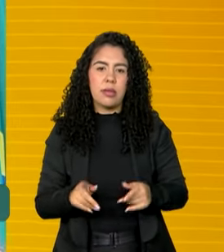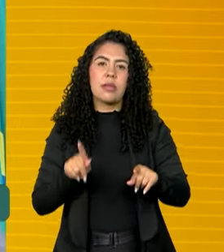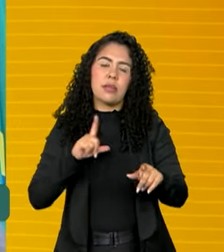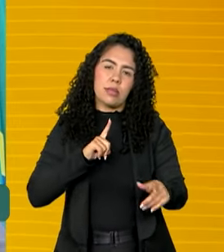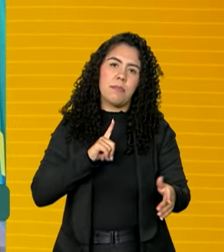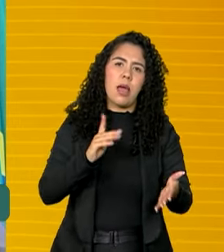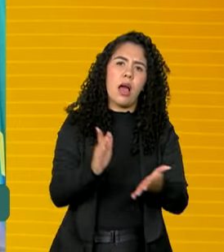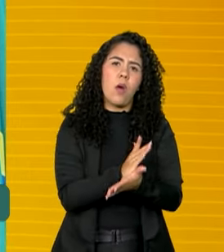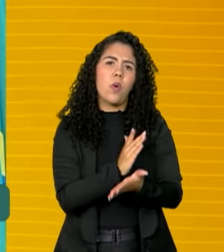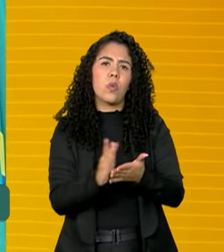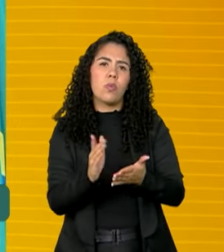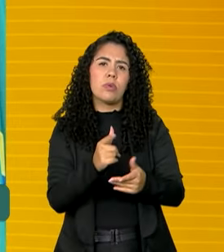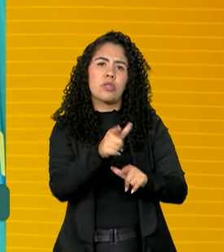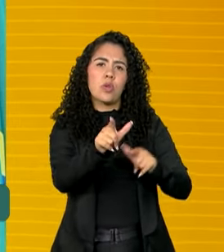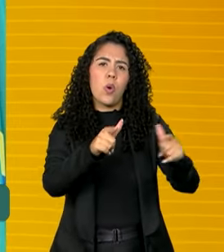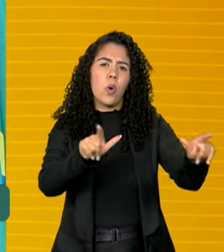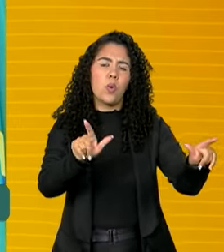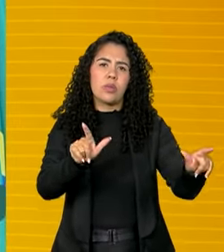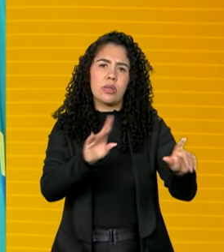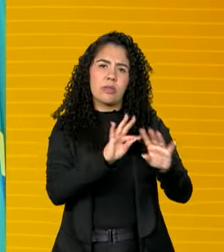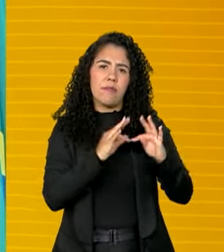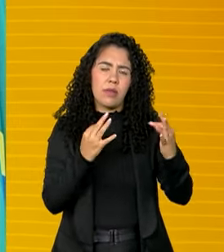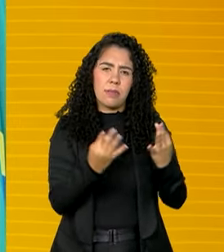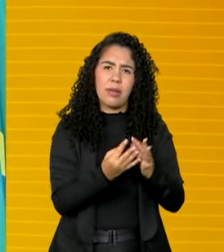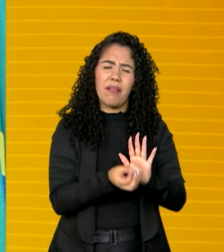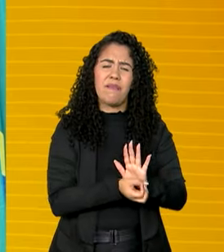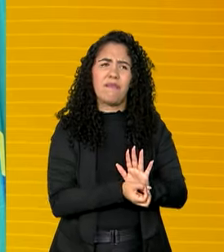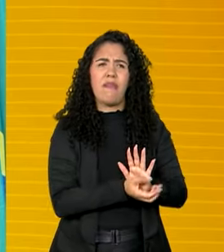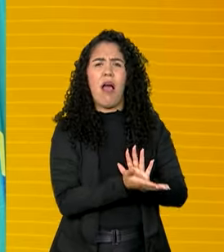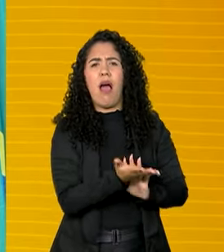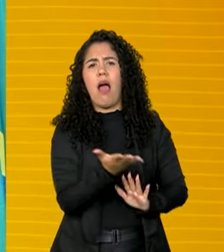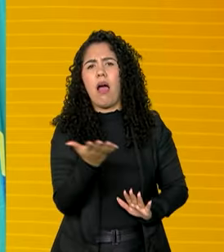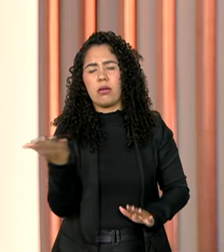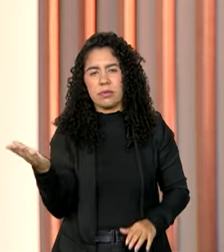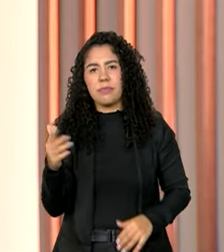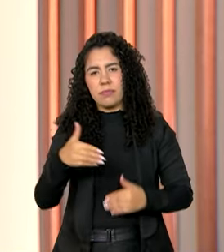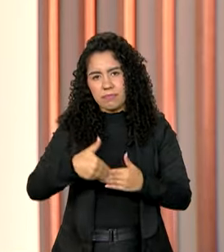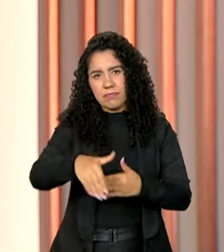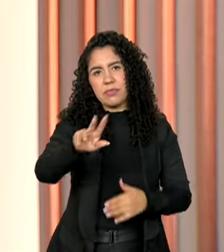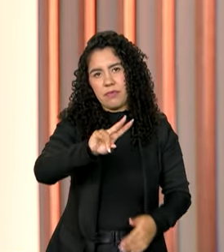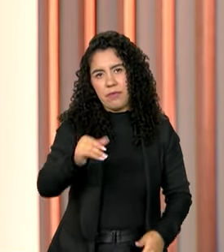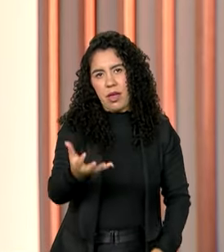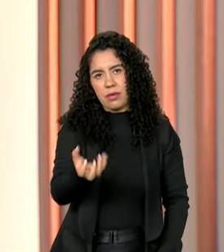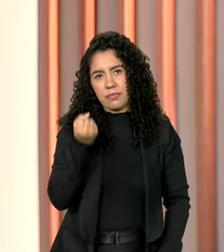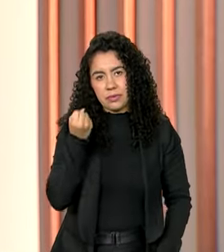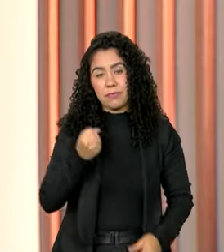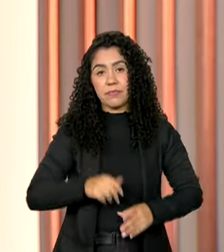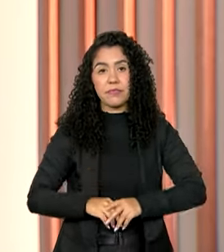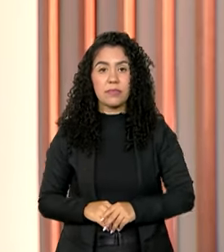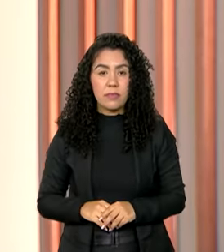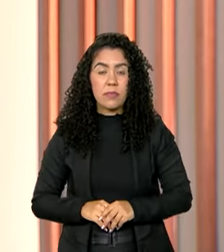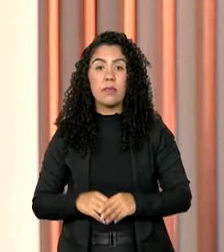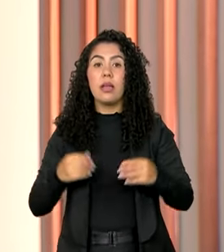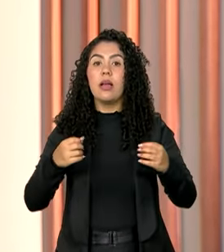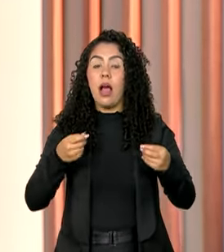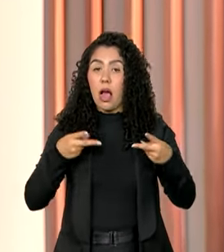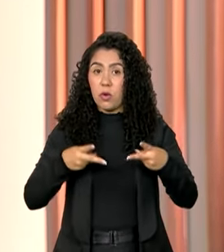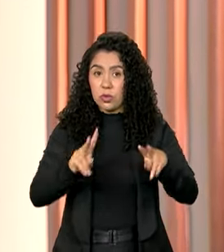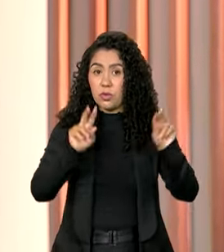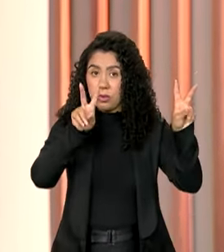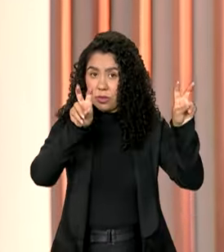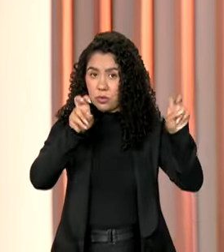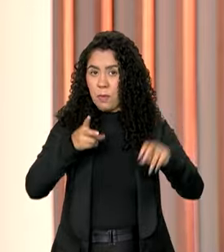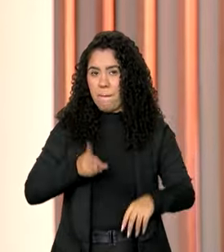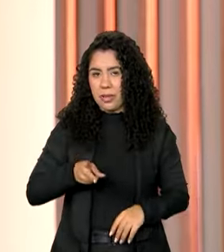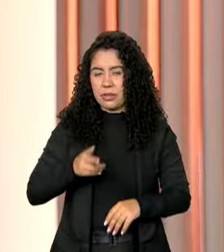outras centenas de milhares de famílias vão receber. E olha, ainda sobre o Rio Grande do Sul,